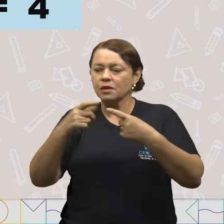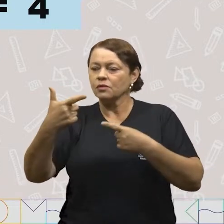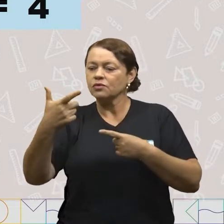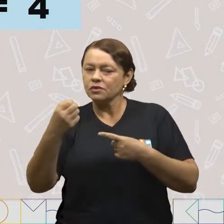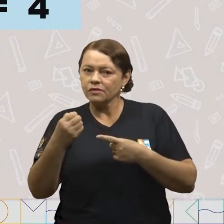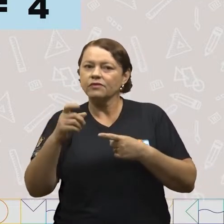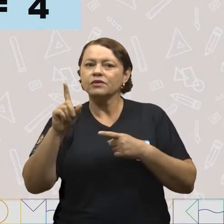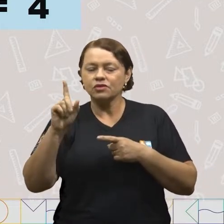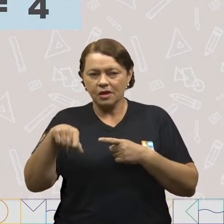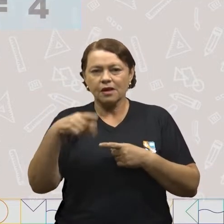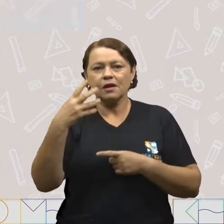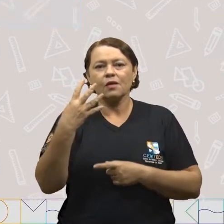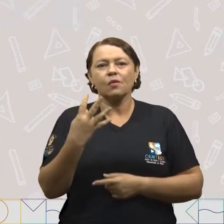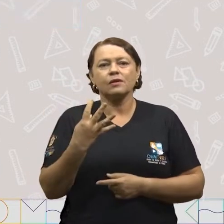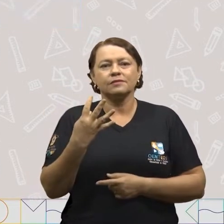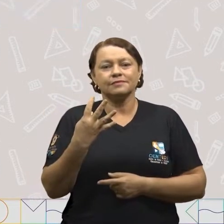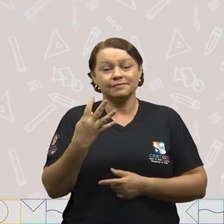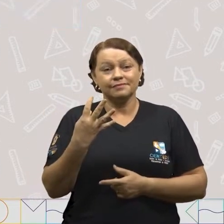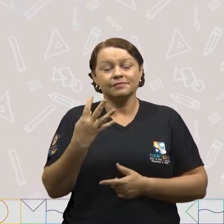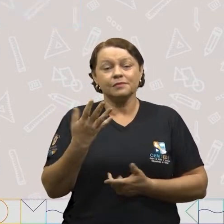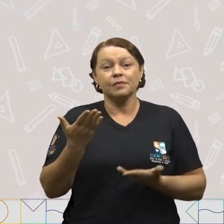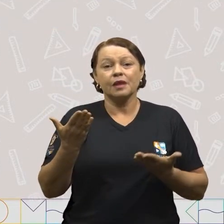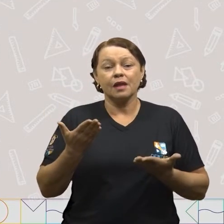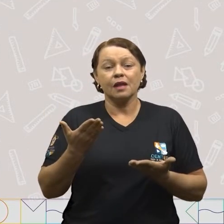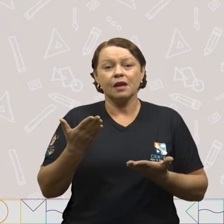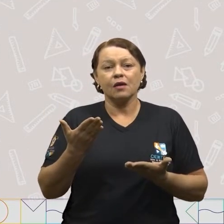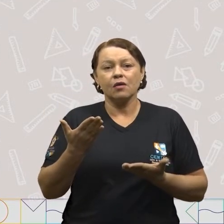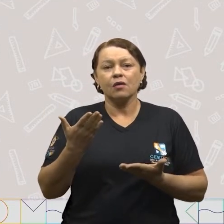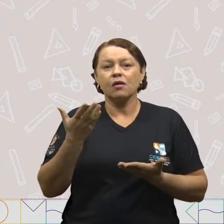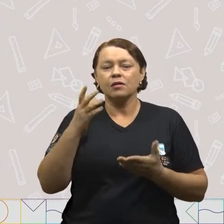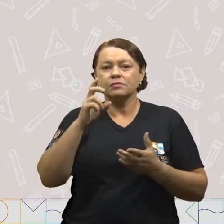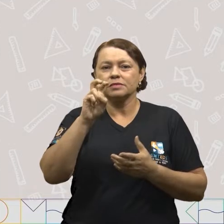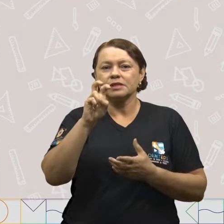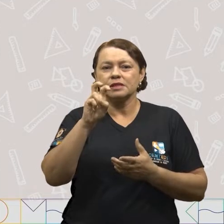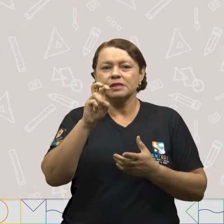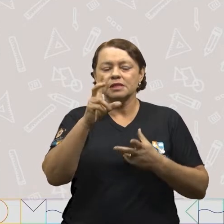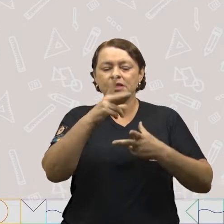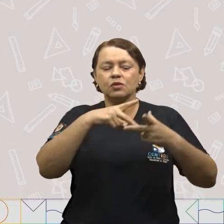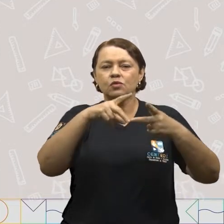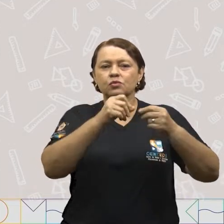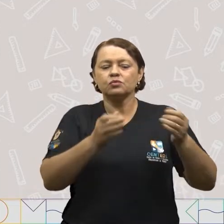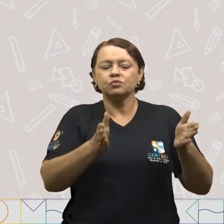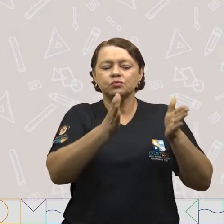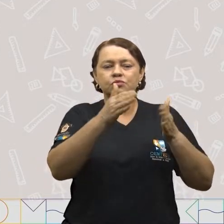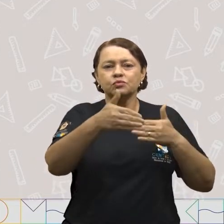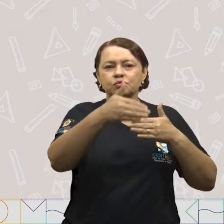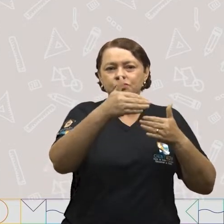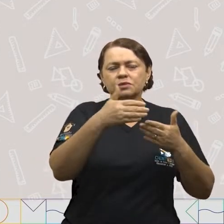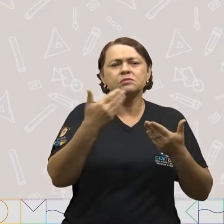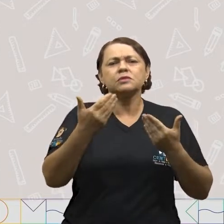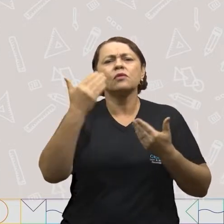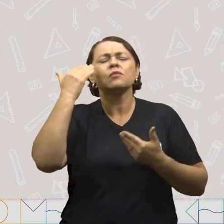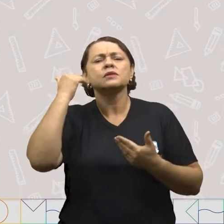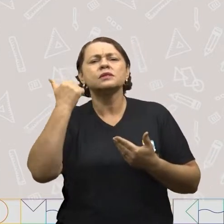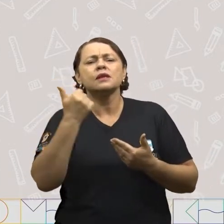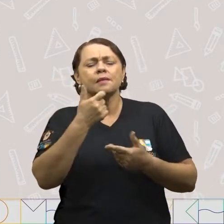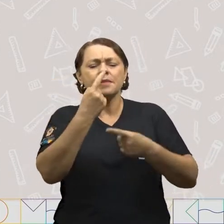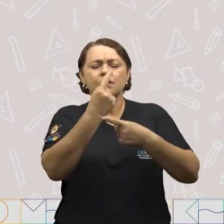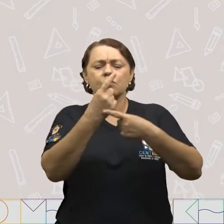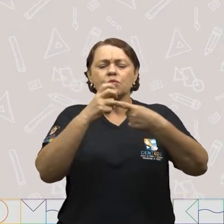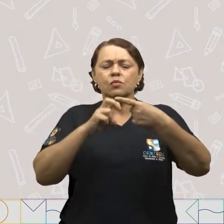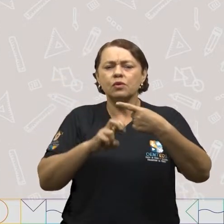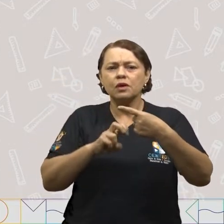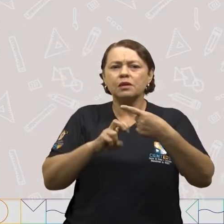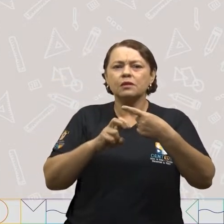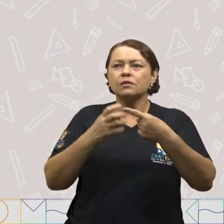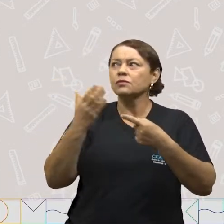é quatro. E por último, temos essas cinco caixas de presente. E para sabermos a quinta parte